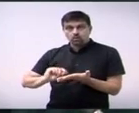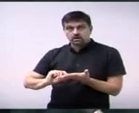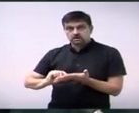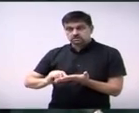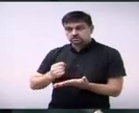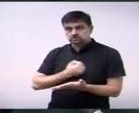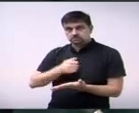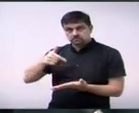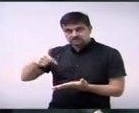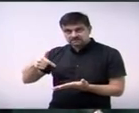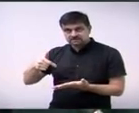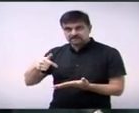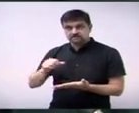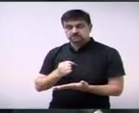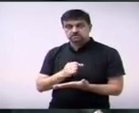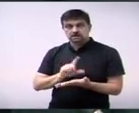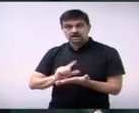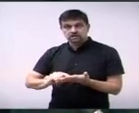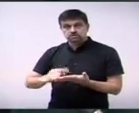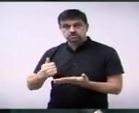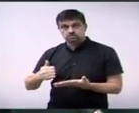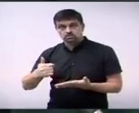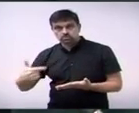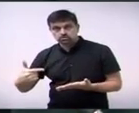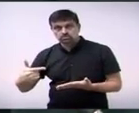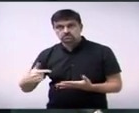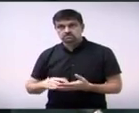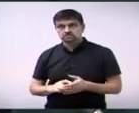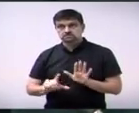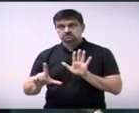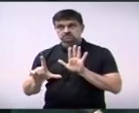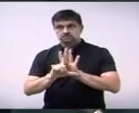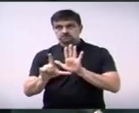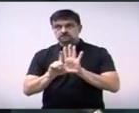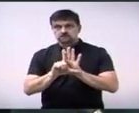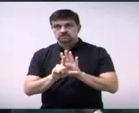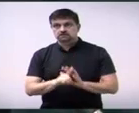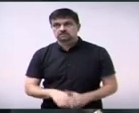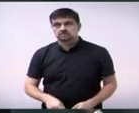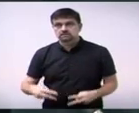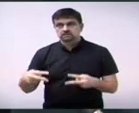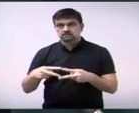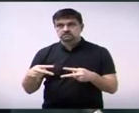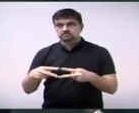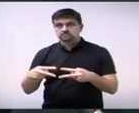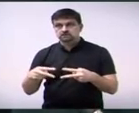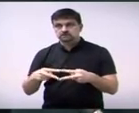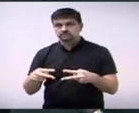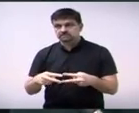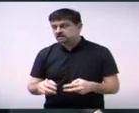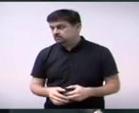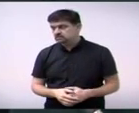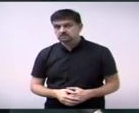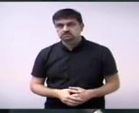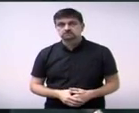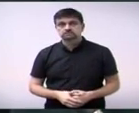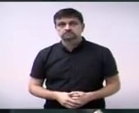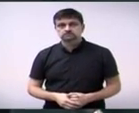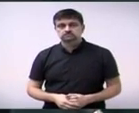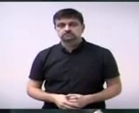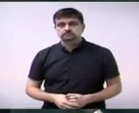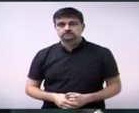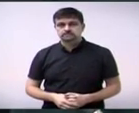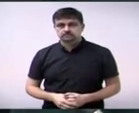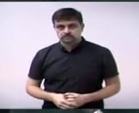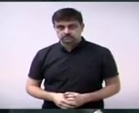e 12 da Lei Municipal, 3.495 de 23 de dezembro de 2015, que